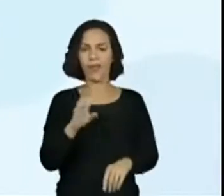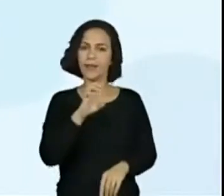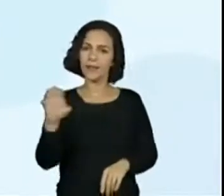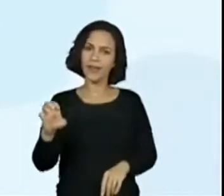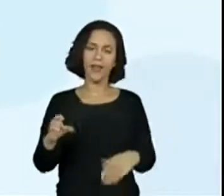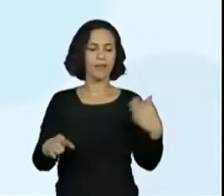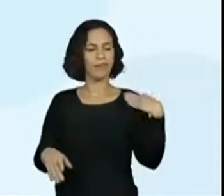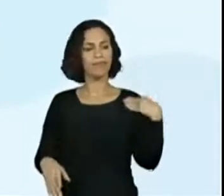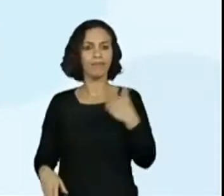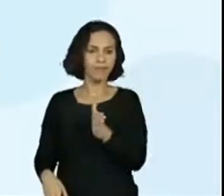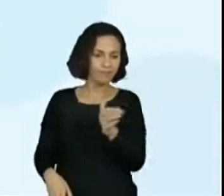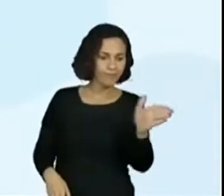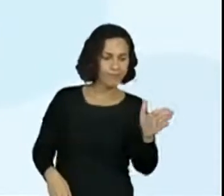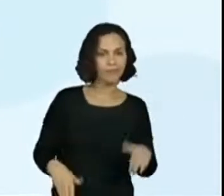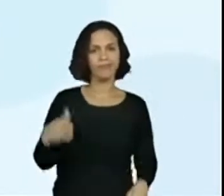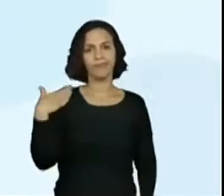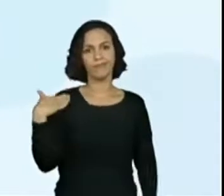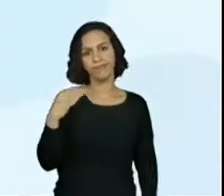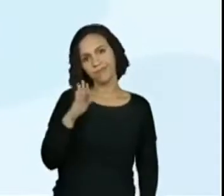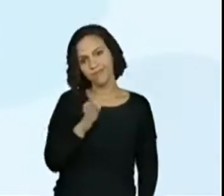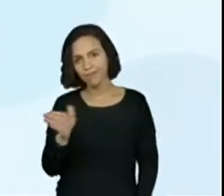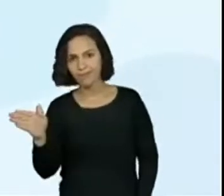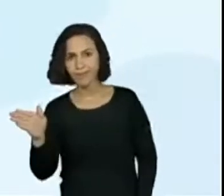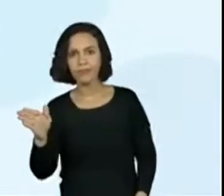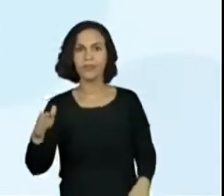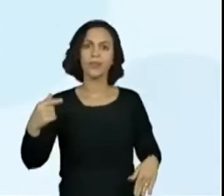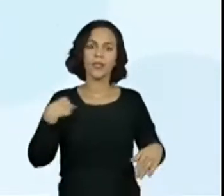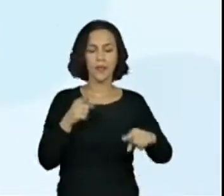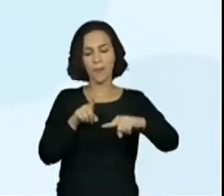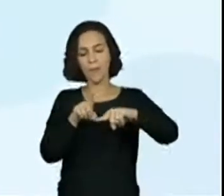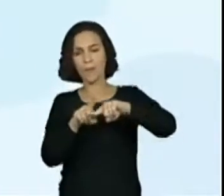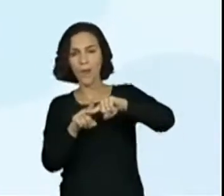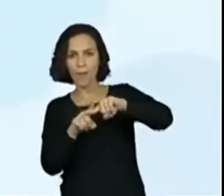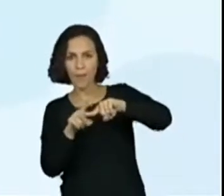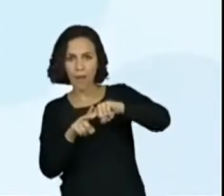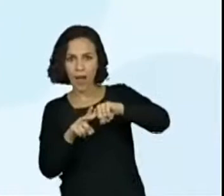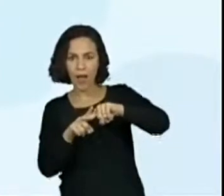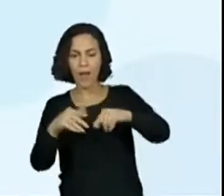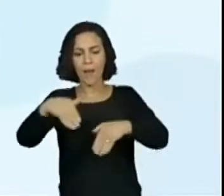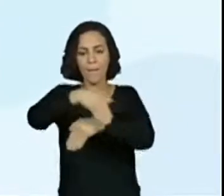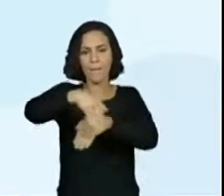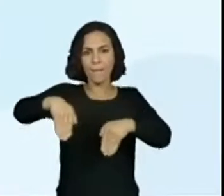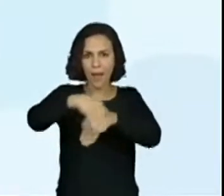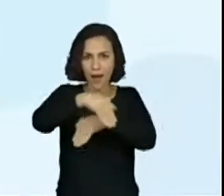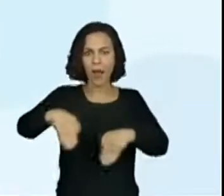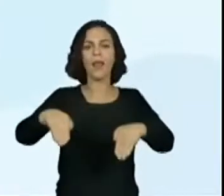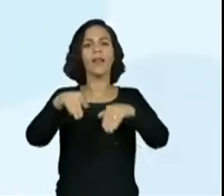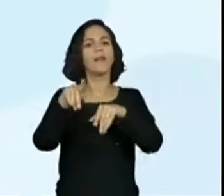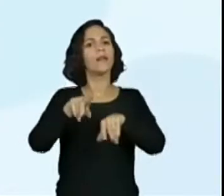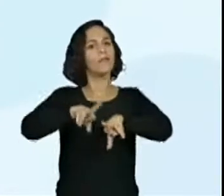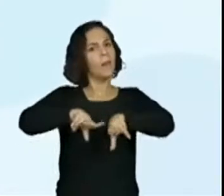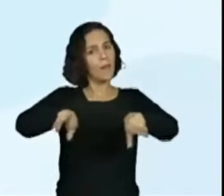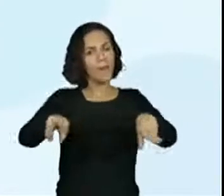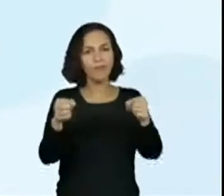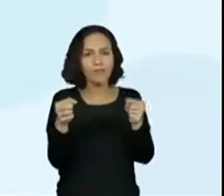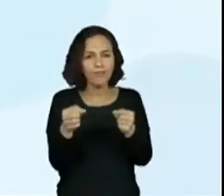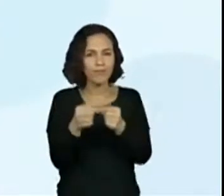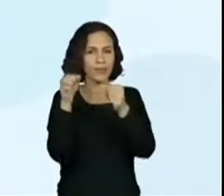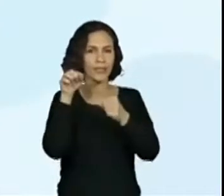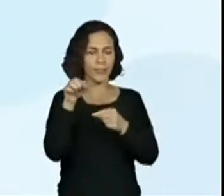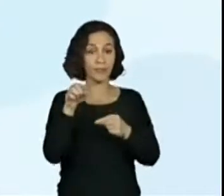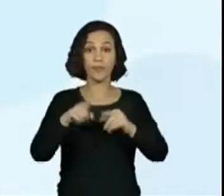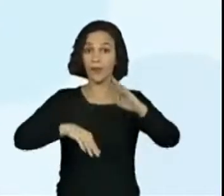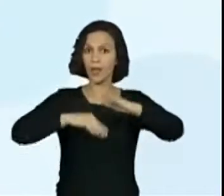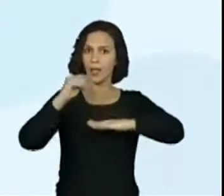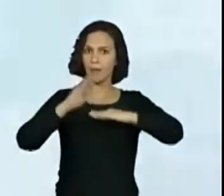mudanças de direção e sentido, interseção, transversais, paralelas e perpendiculares. É uma habilidade